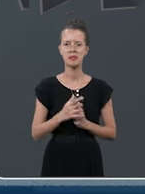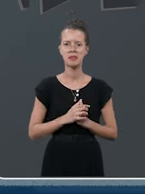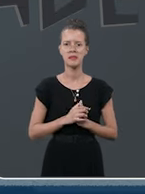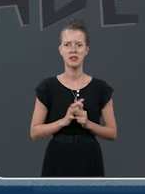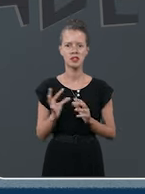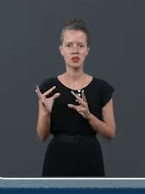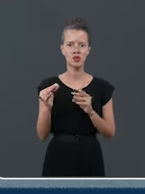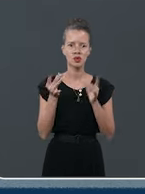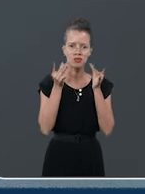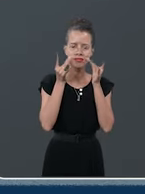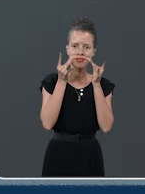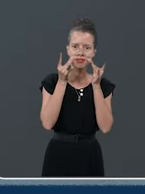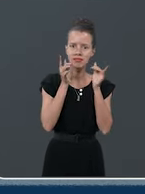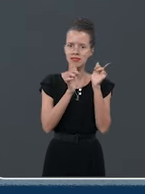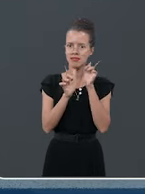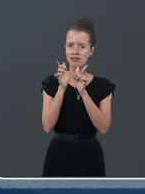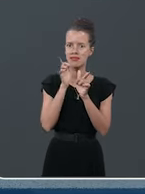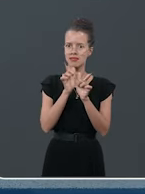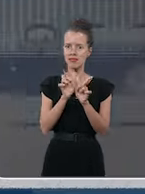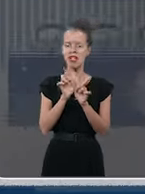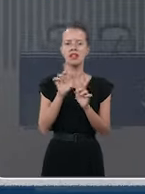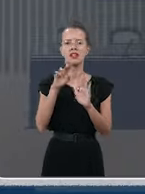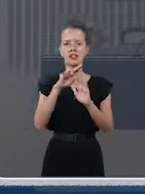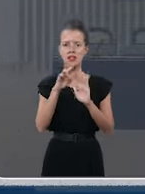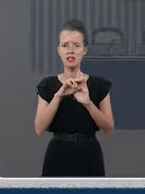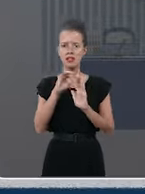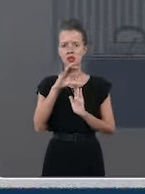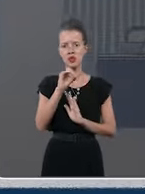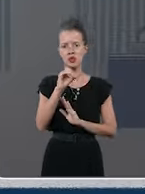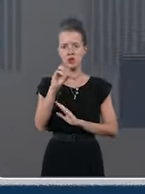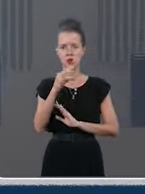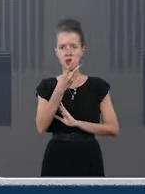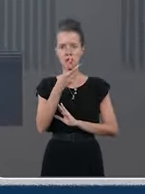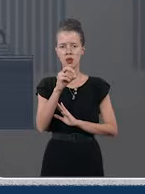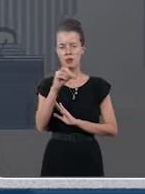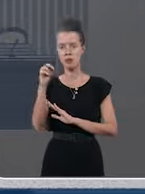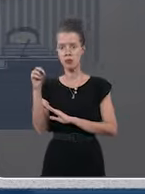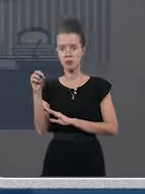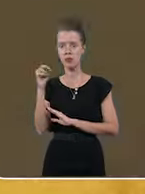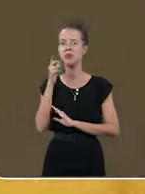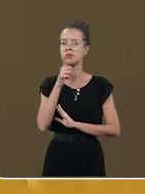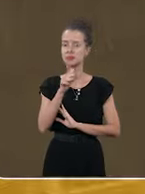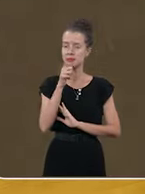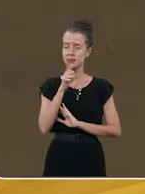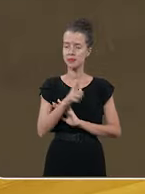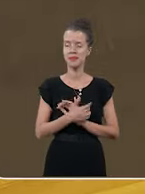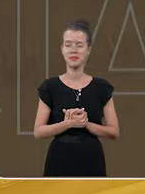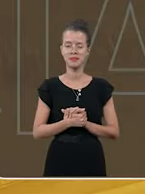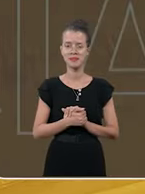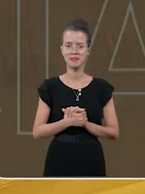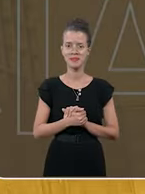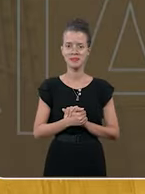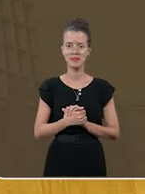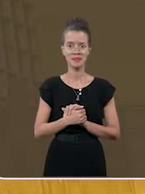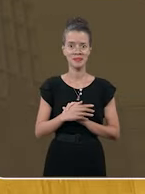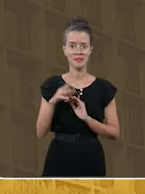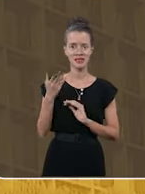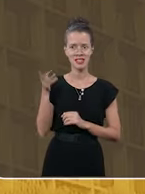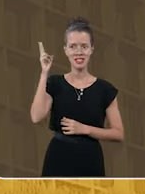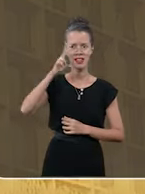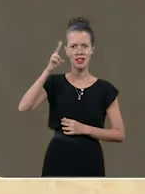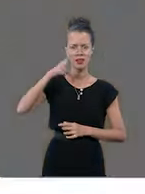de autuação. E todo mundo conferiu, com base na norma ISO 9000, mais essa realização.